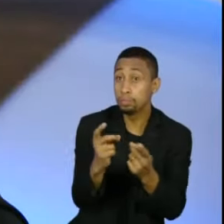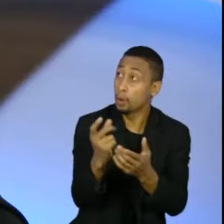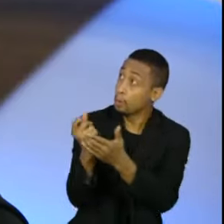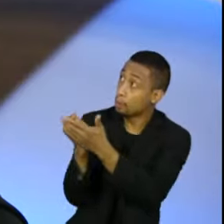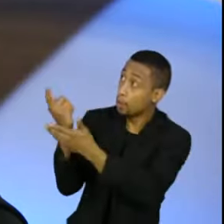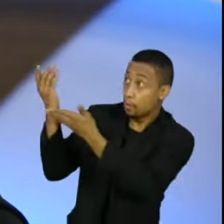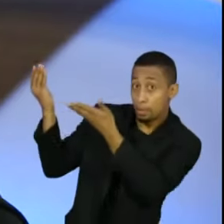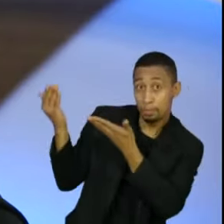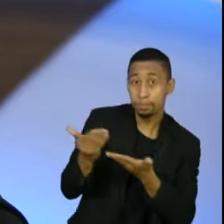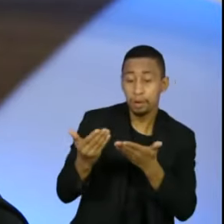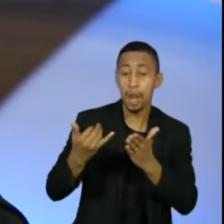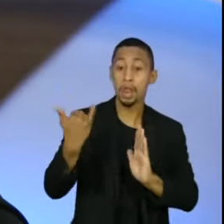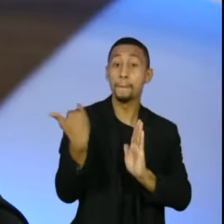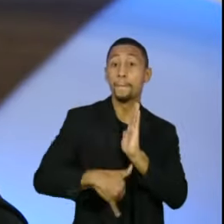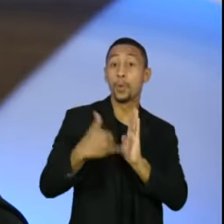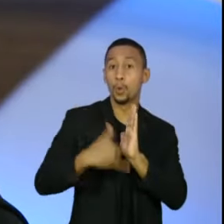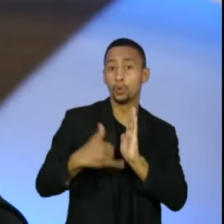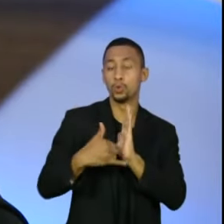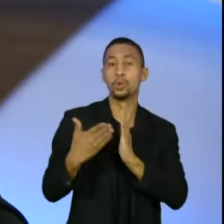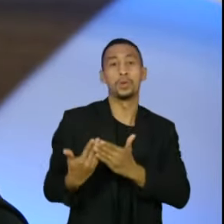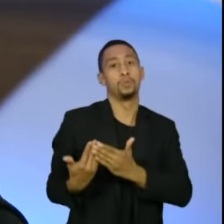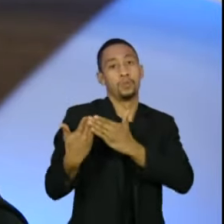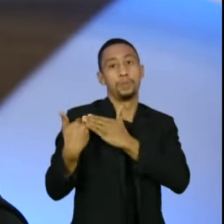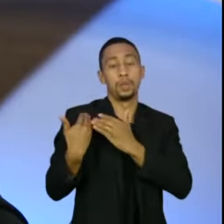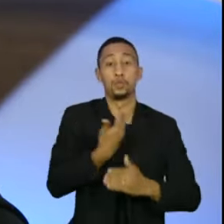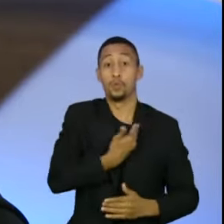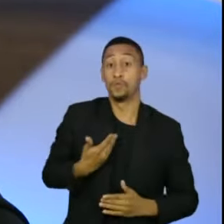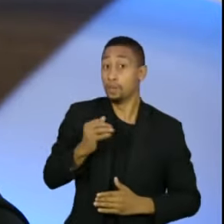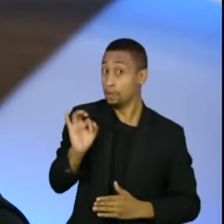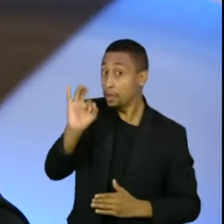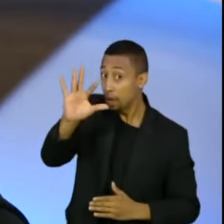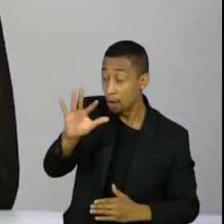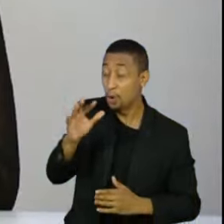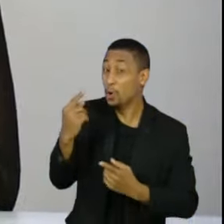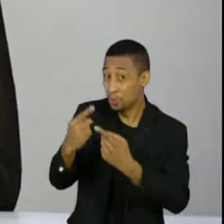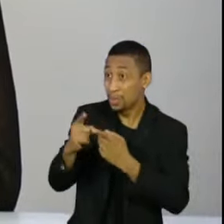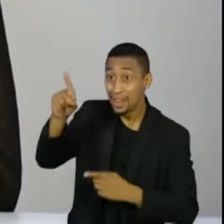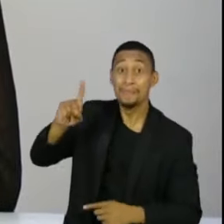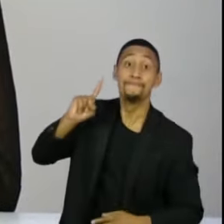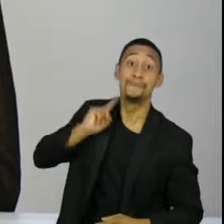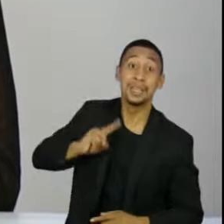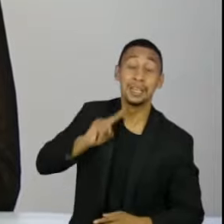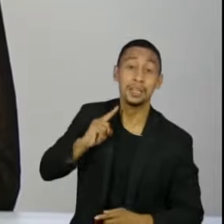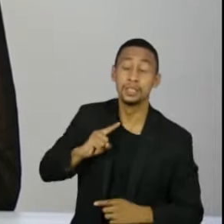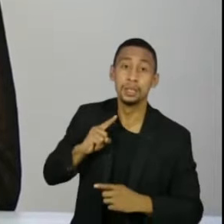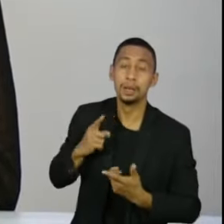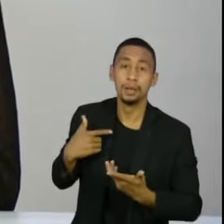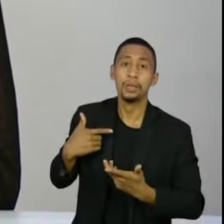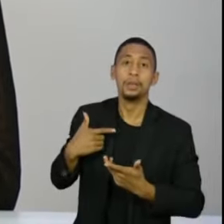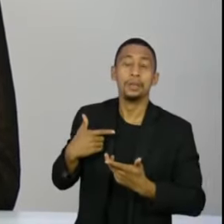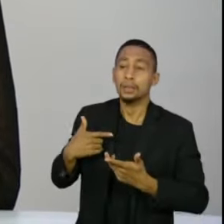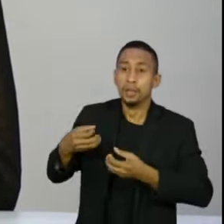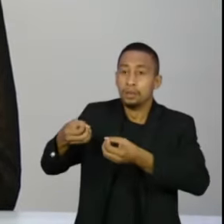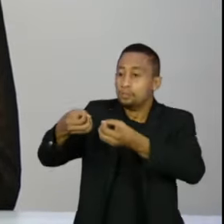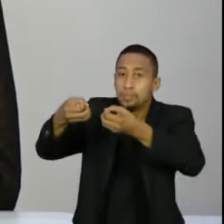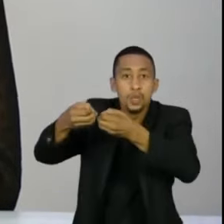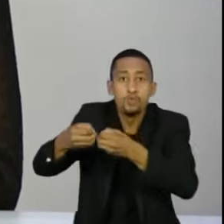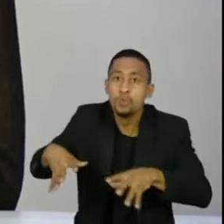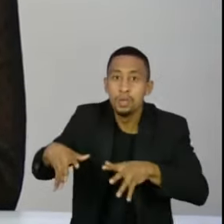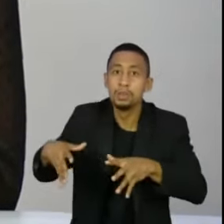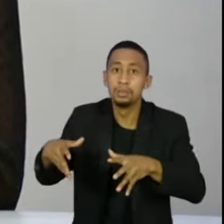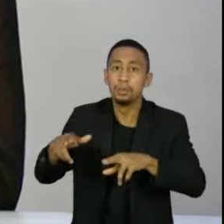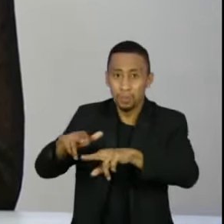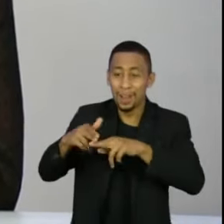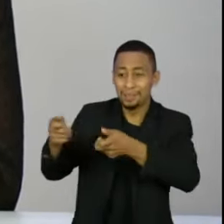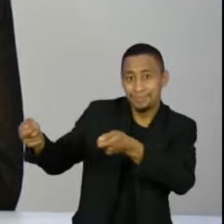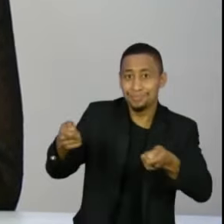cargo das assembleias e não do governo federal, porque Minas, por exemplo, perde muitos recursos do minério. O senhor pretende incluir isso na reforma tributária e acha que vai